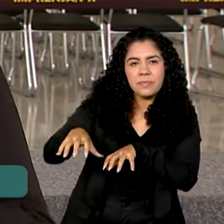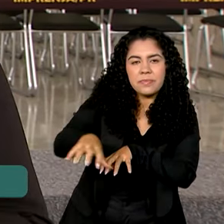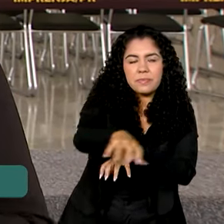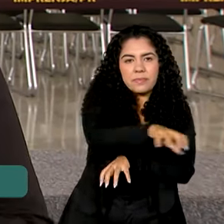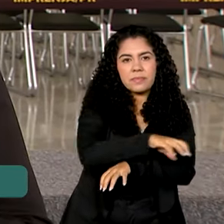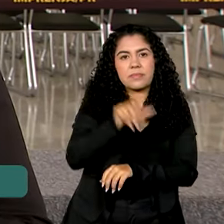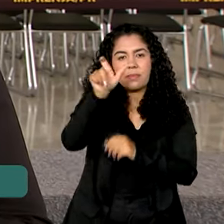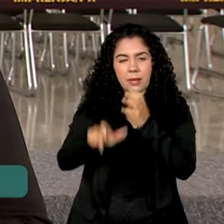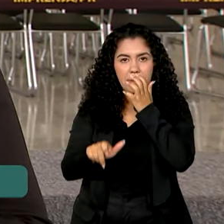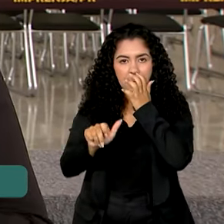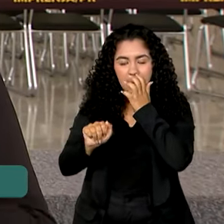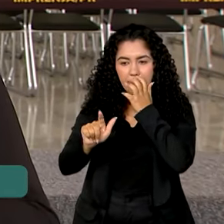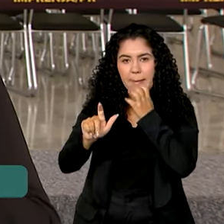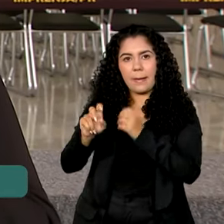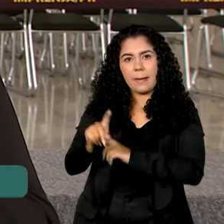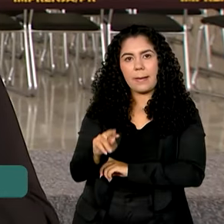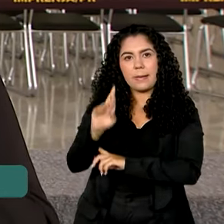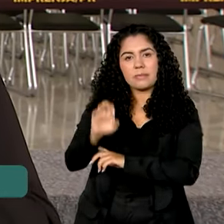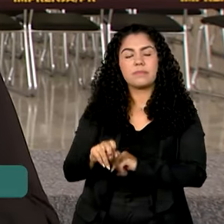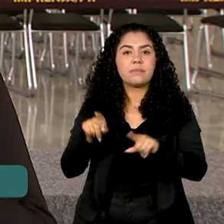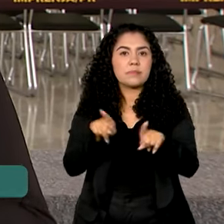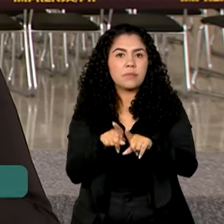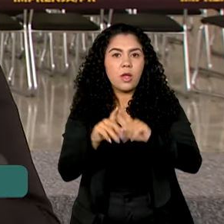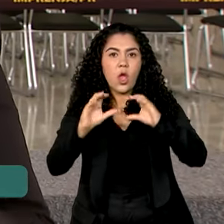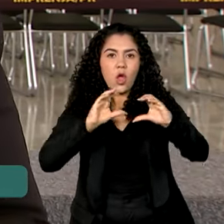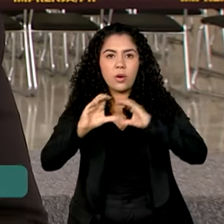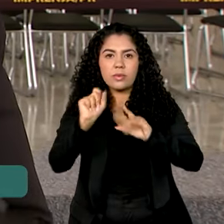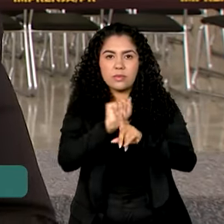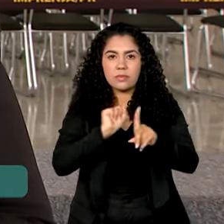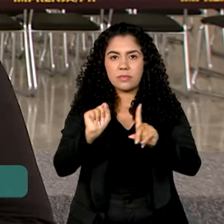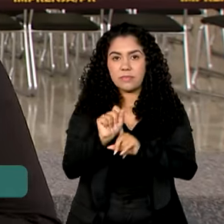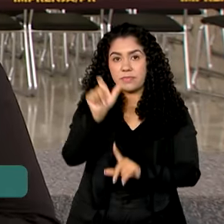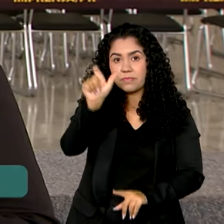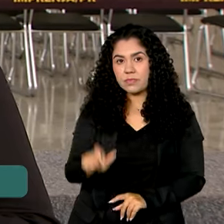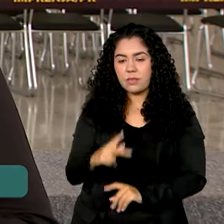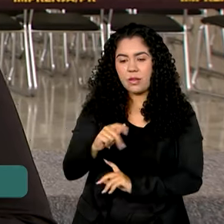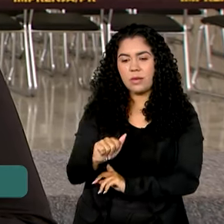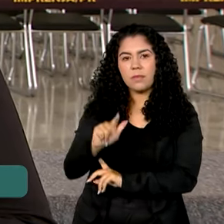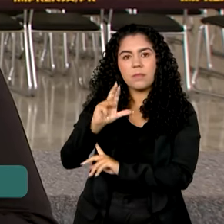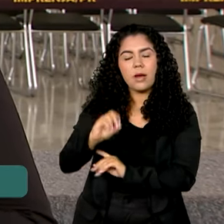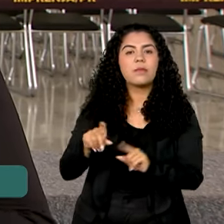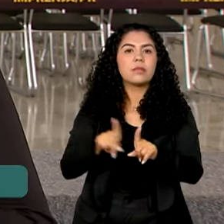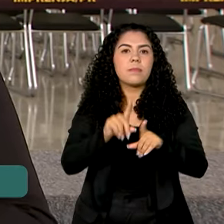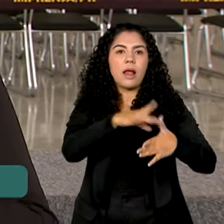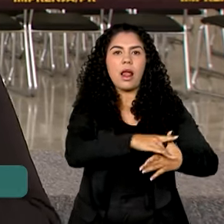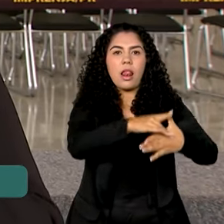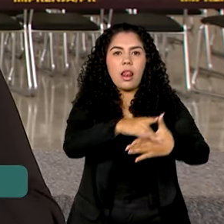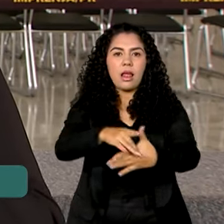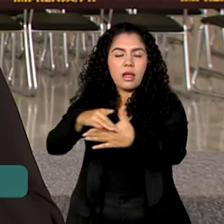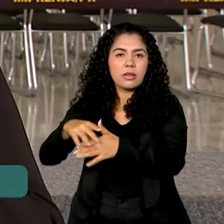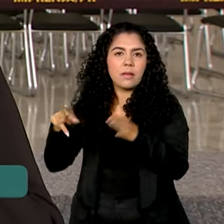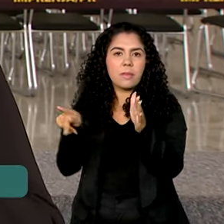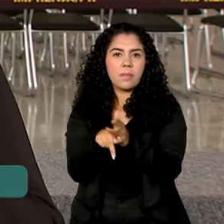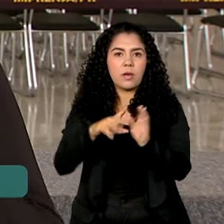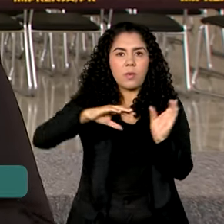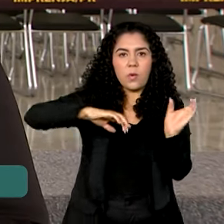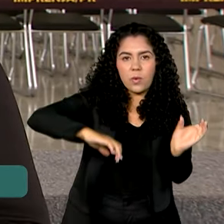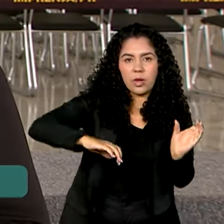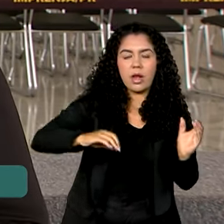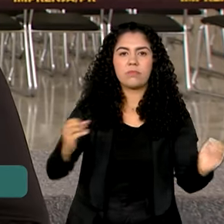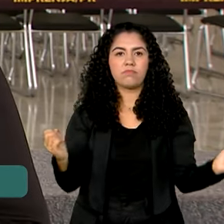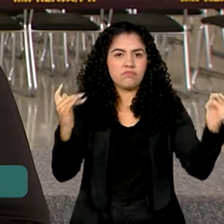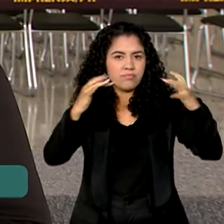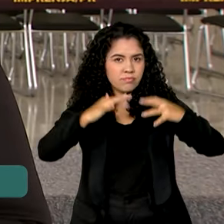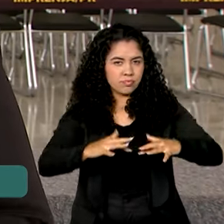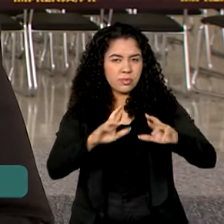ministro da Secretaria de Comunicação Social, Paulo Pimenta. Além deles, também estão as lideranças do governo lá no Congresso. O líder do governo no